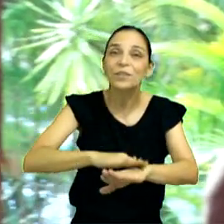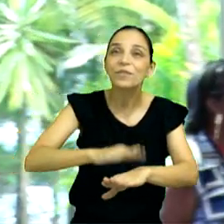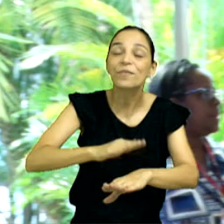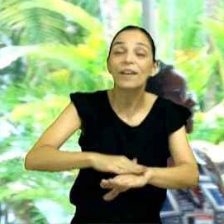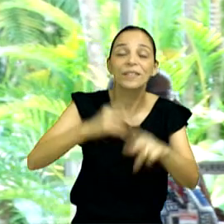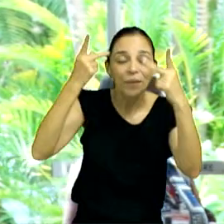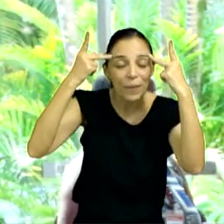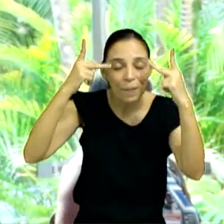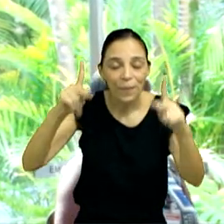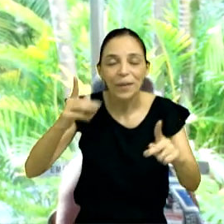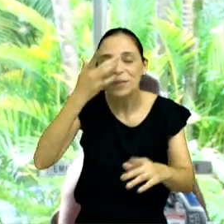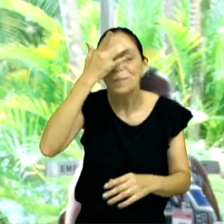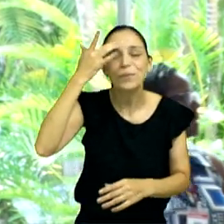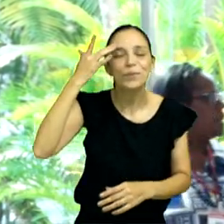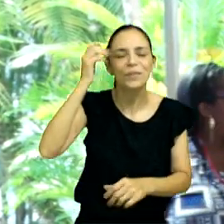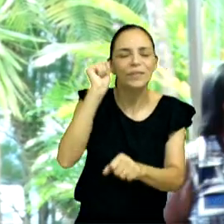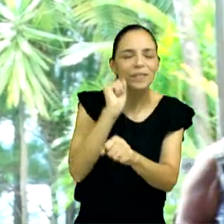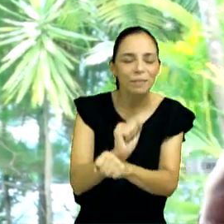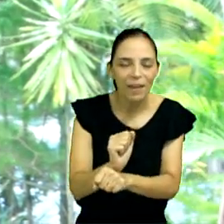nele esperam,